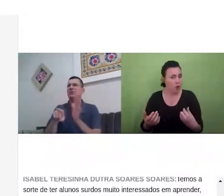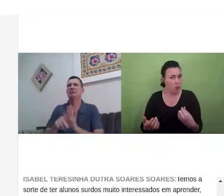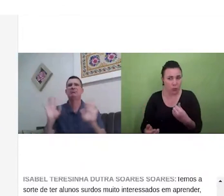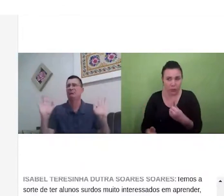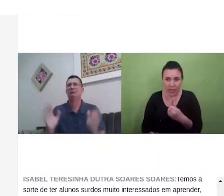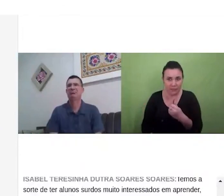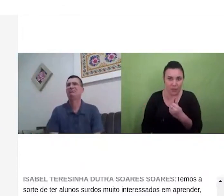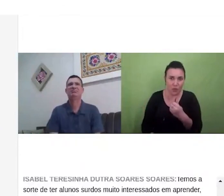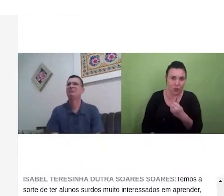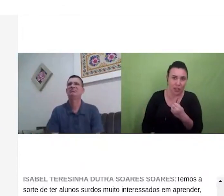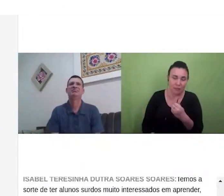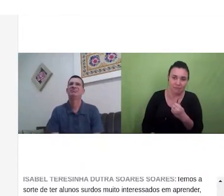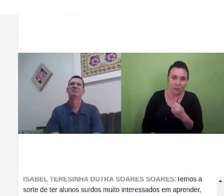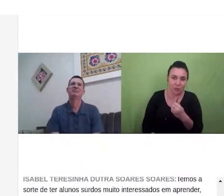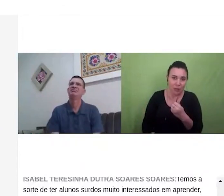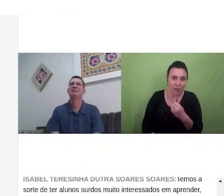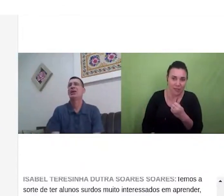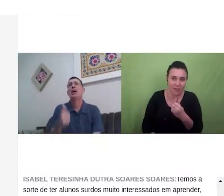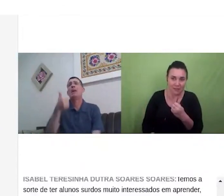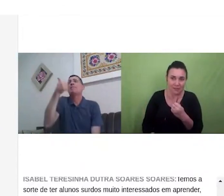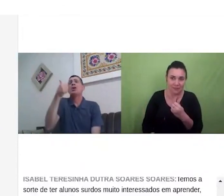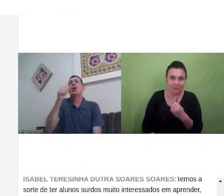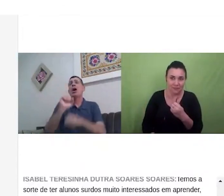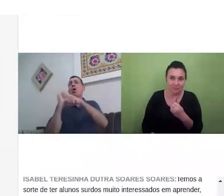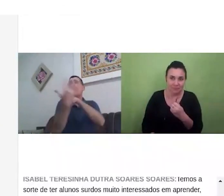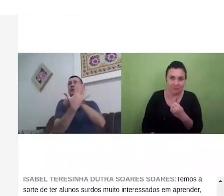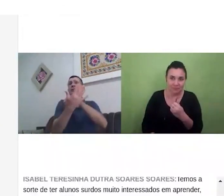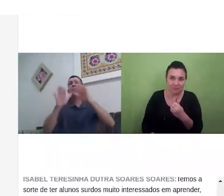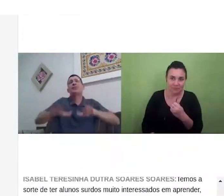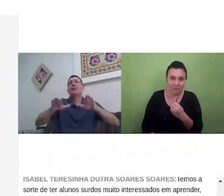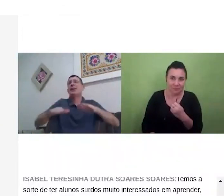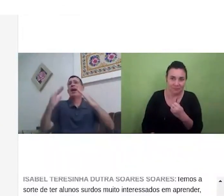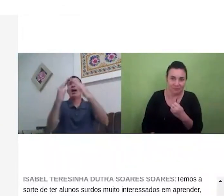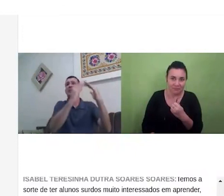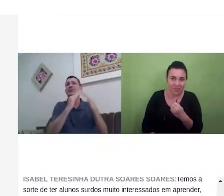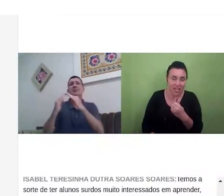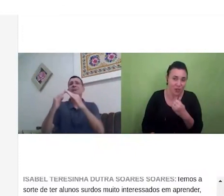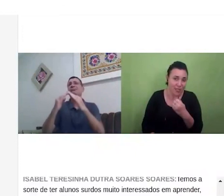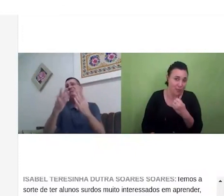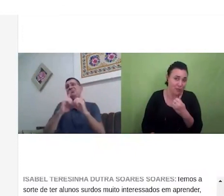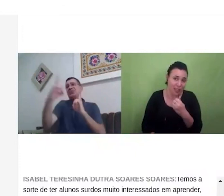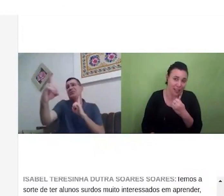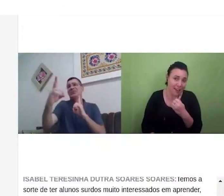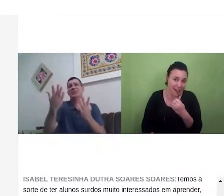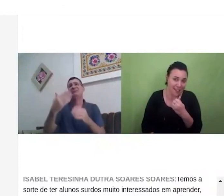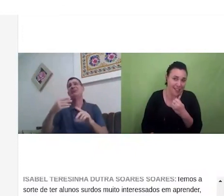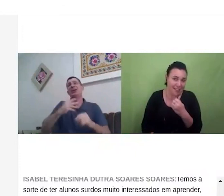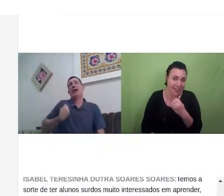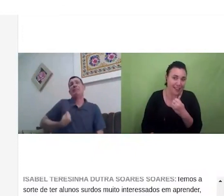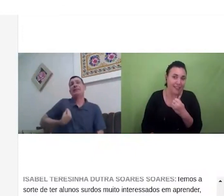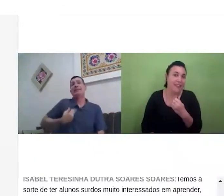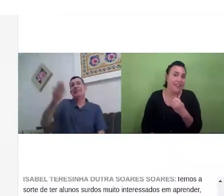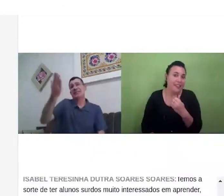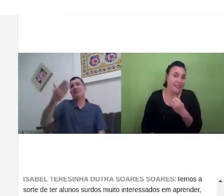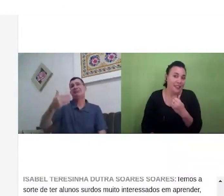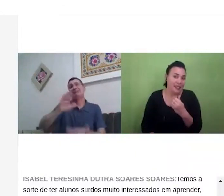pode perguntar eu estou aqui não tem pressa temos que aproveitar quando temos alguém nós temos que ficar em casa né